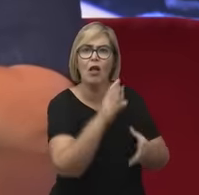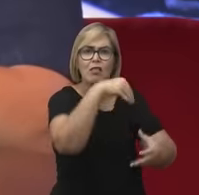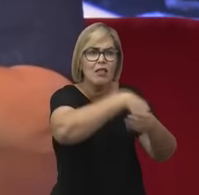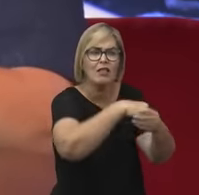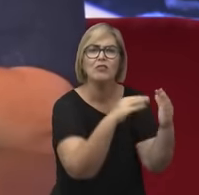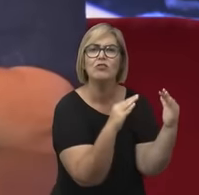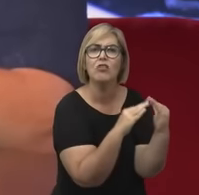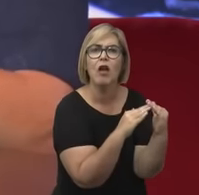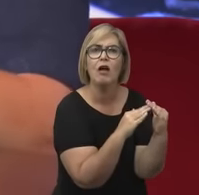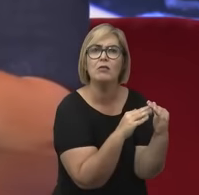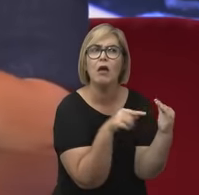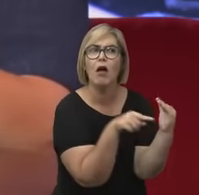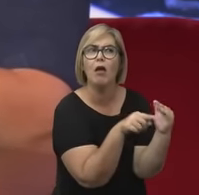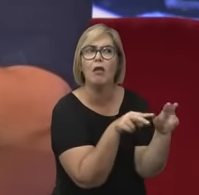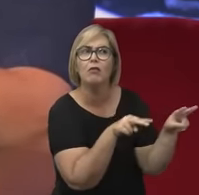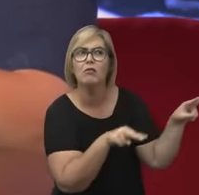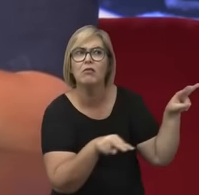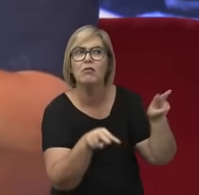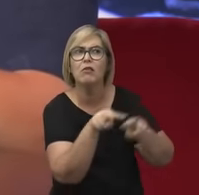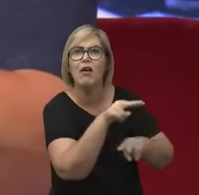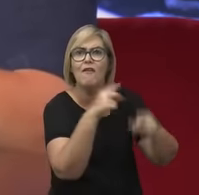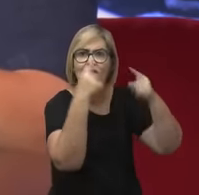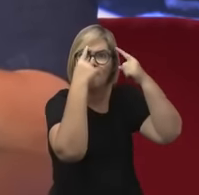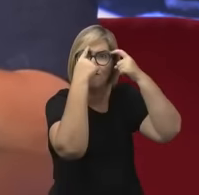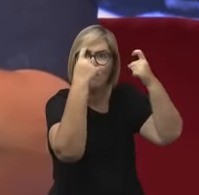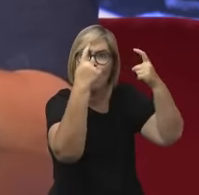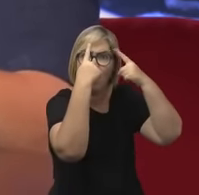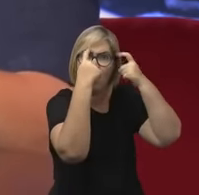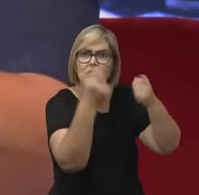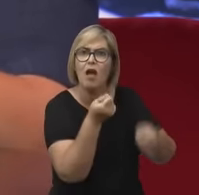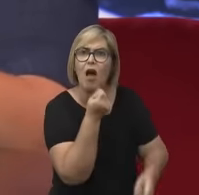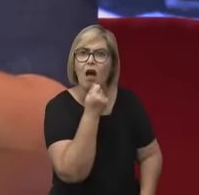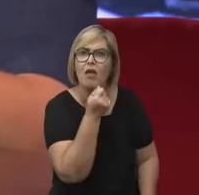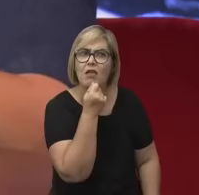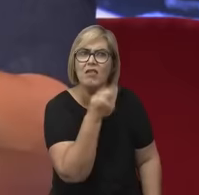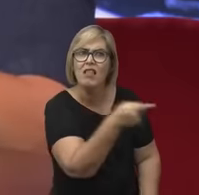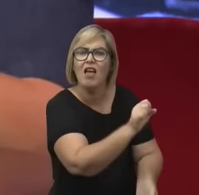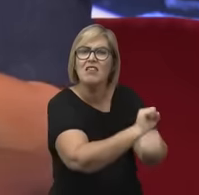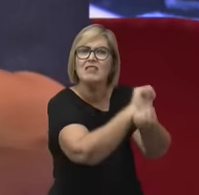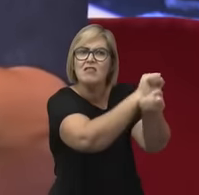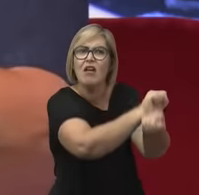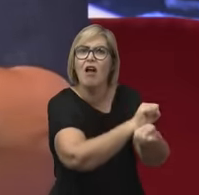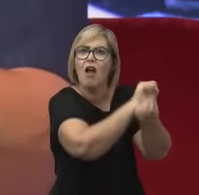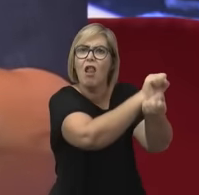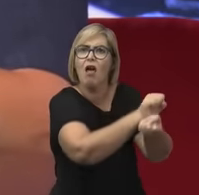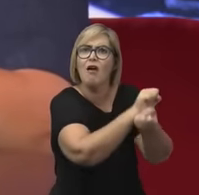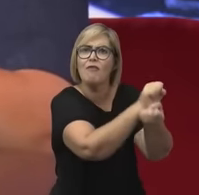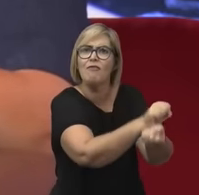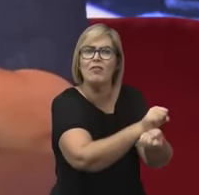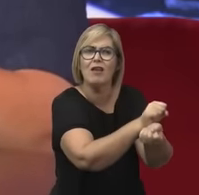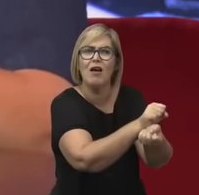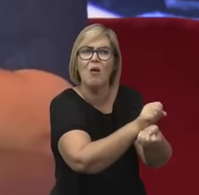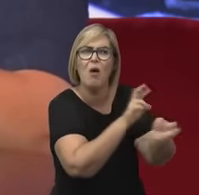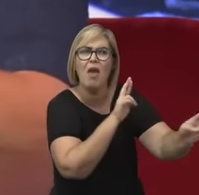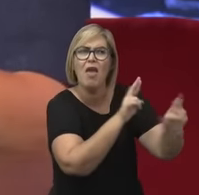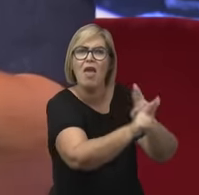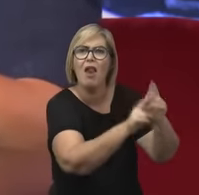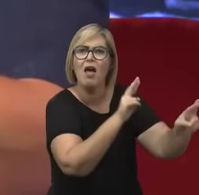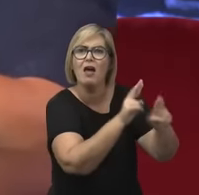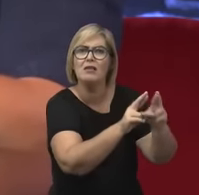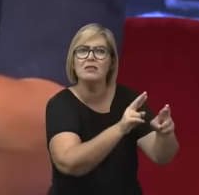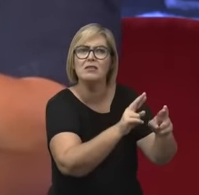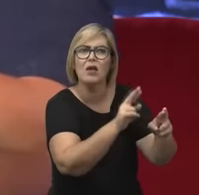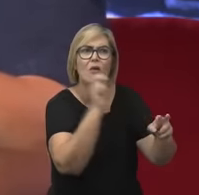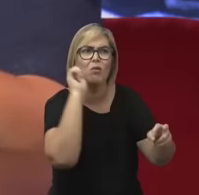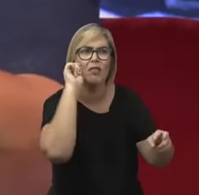ele vai ver a violência da escravidão, e ele vai ver a violência das relações raciais, e